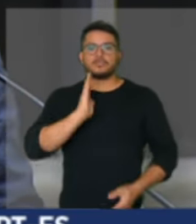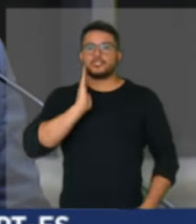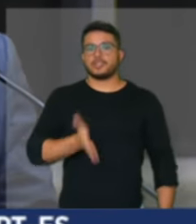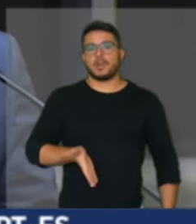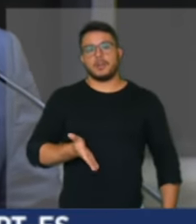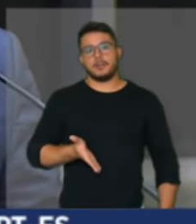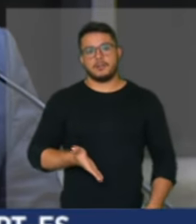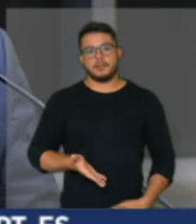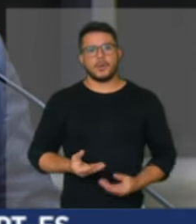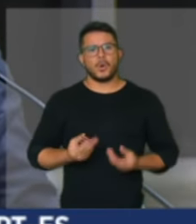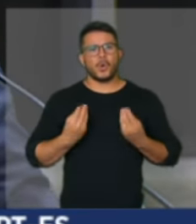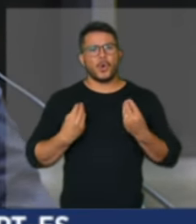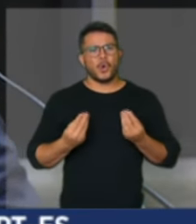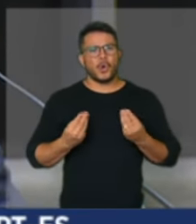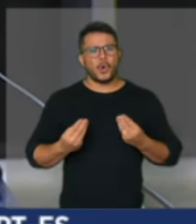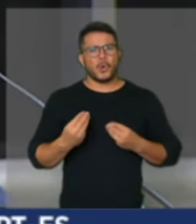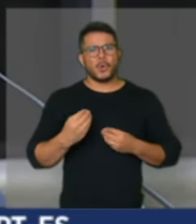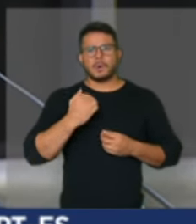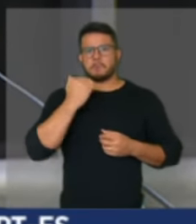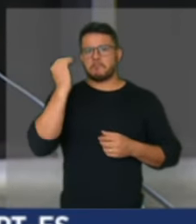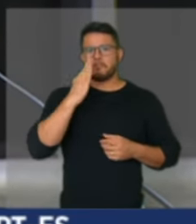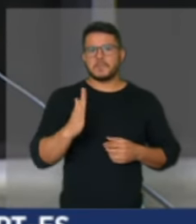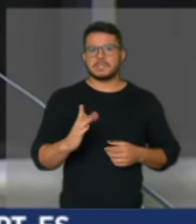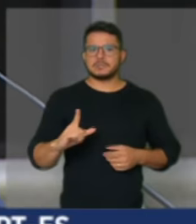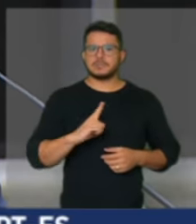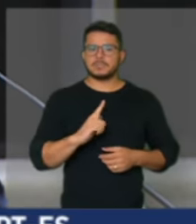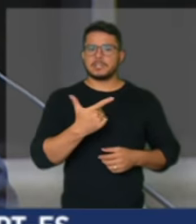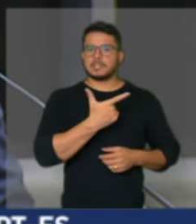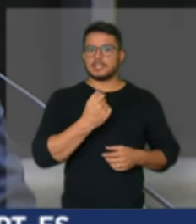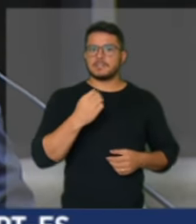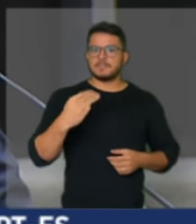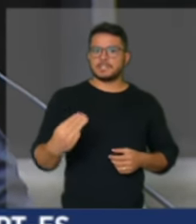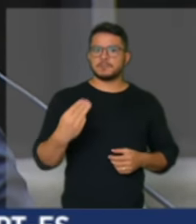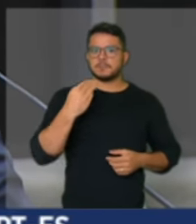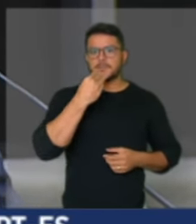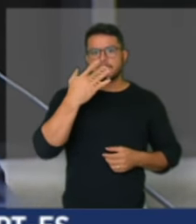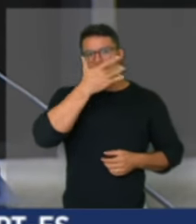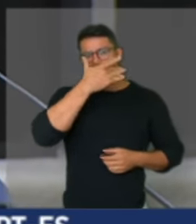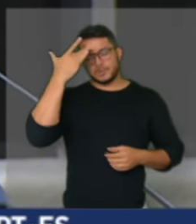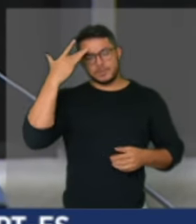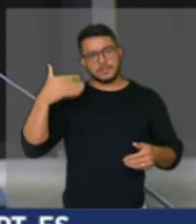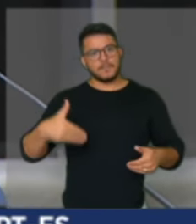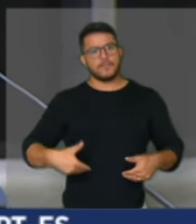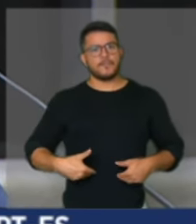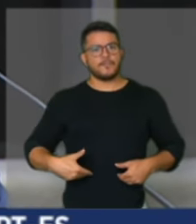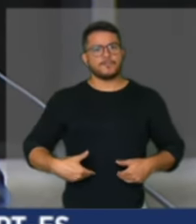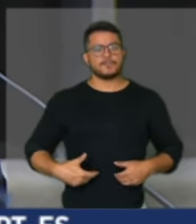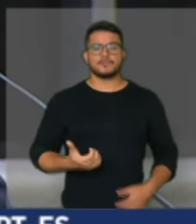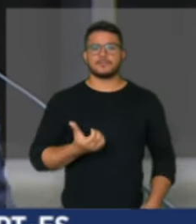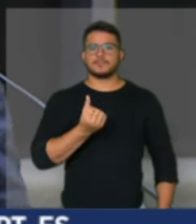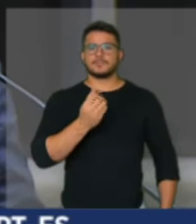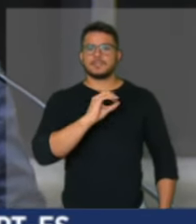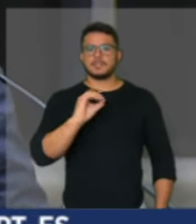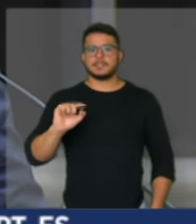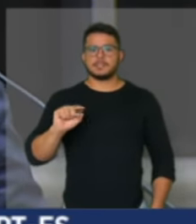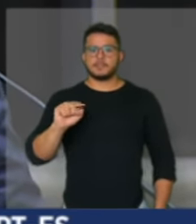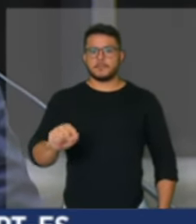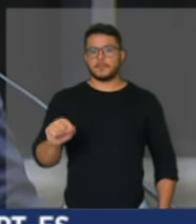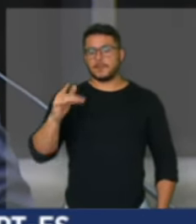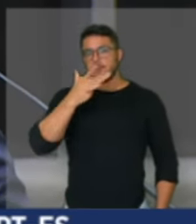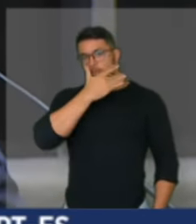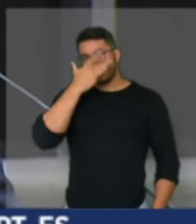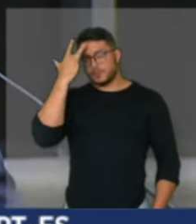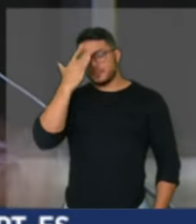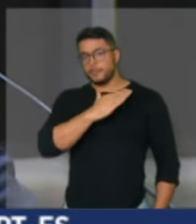escândalo enquanto o Brasil está com 20 milhões de pessoas passando fome quase 600 mil pessoas morreram por